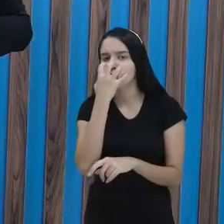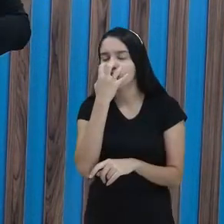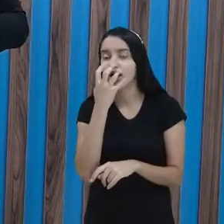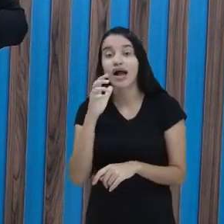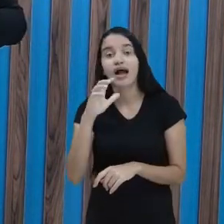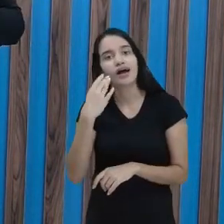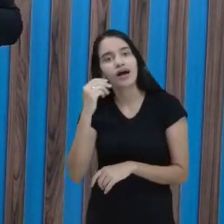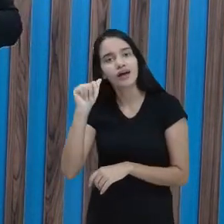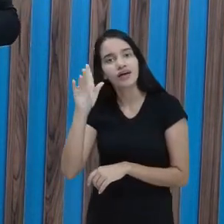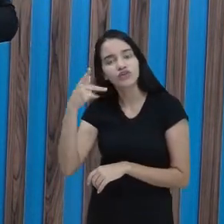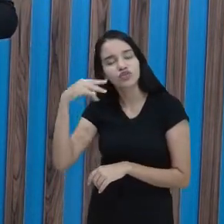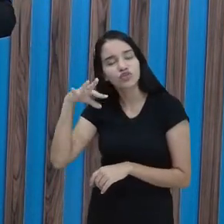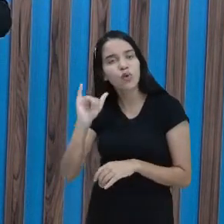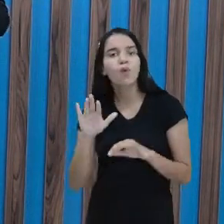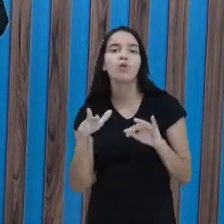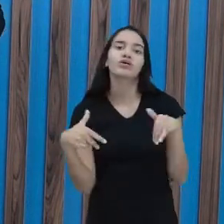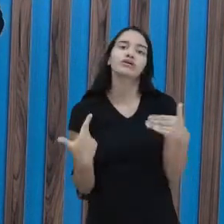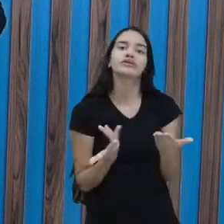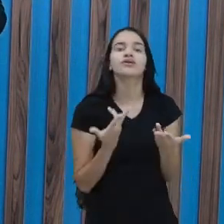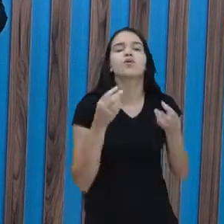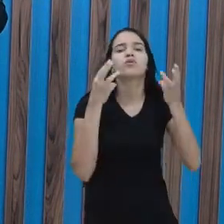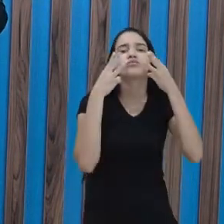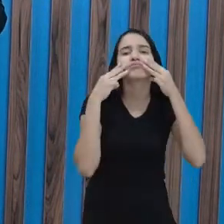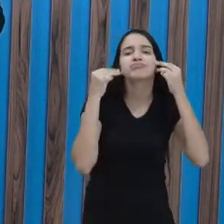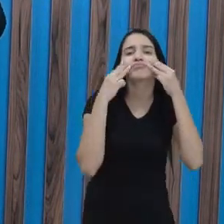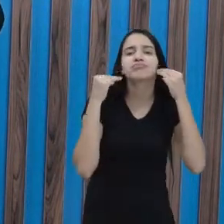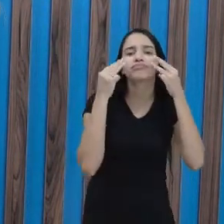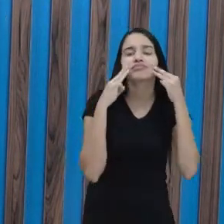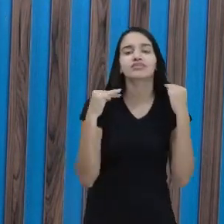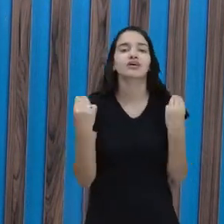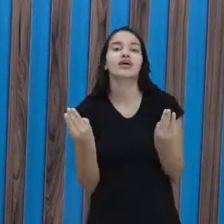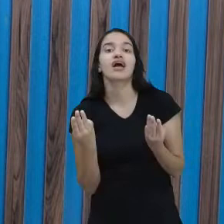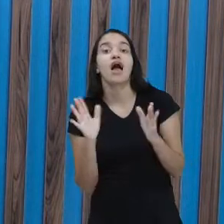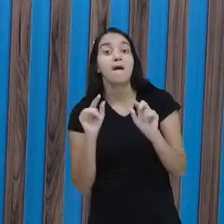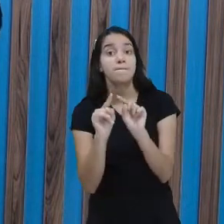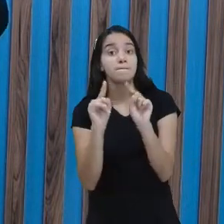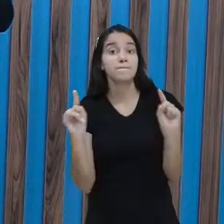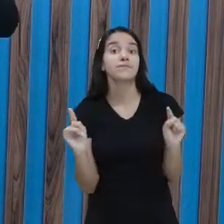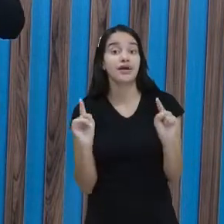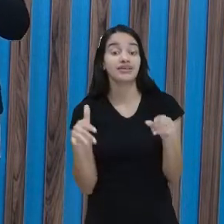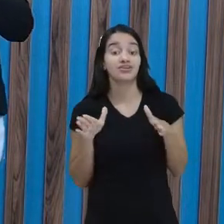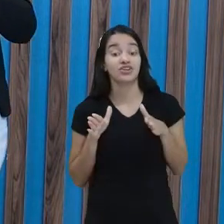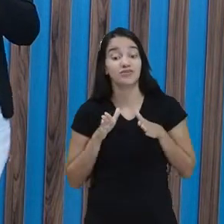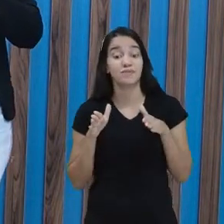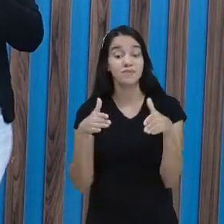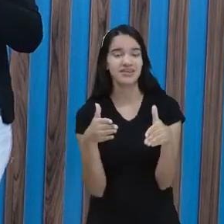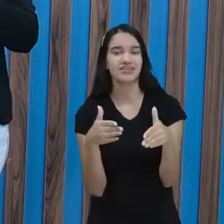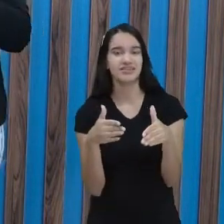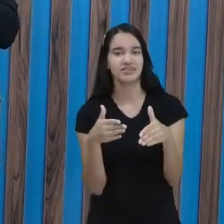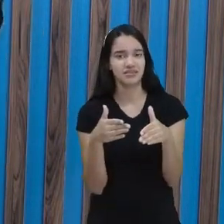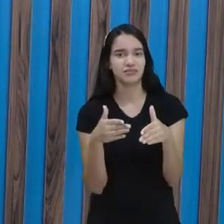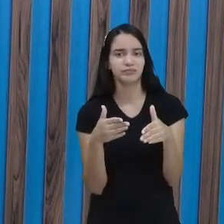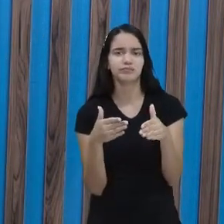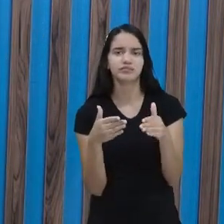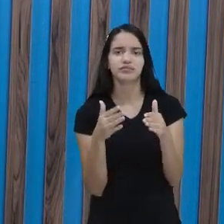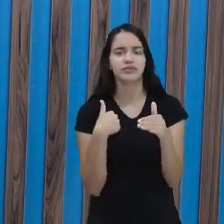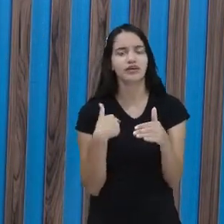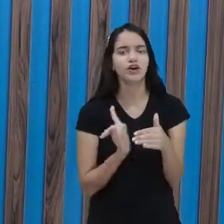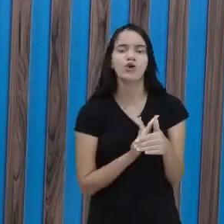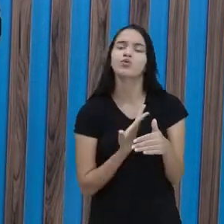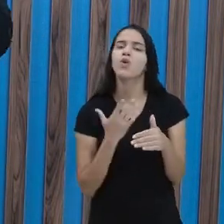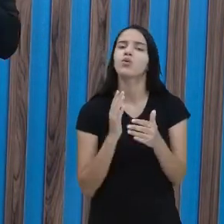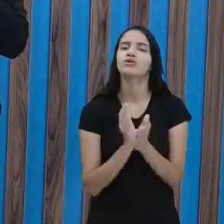Cachorros. Vários animais que miam. São gatos. Mas aí, quando a gente especifica, quando a gente pega o nosso